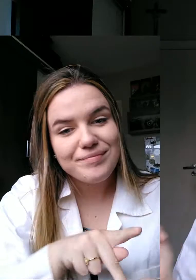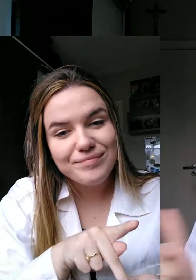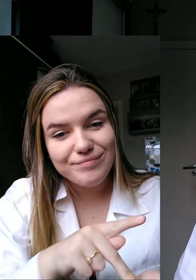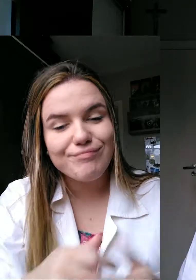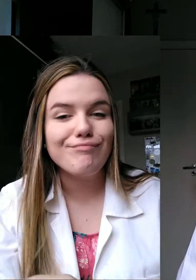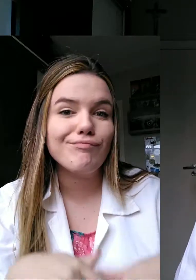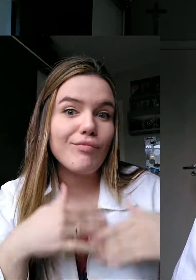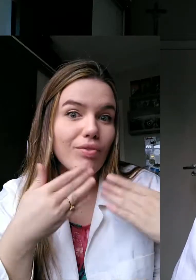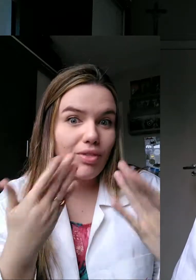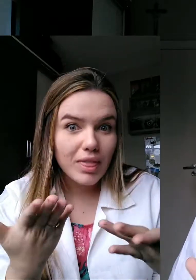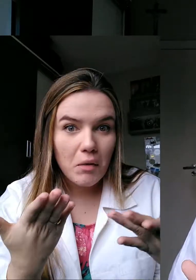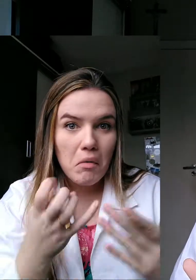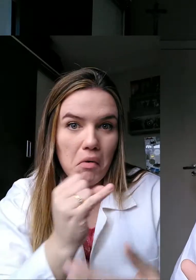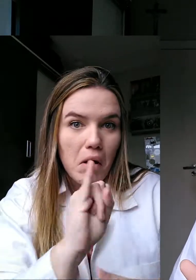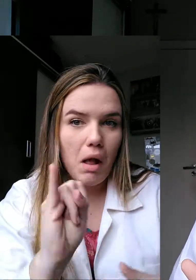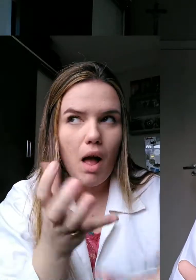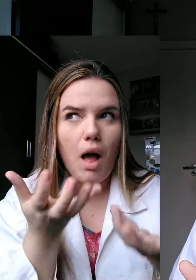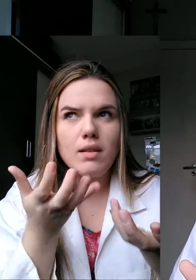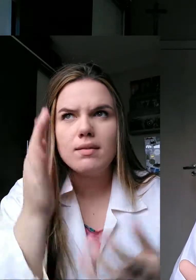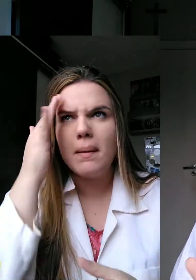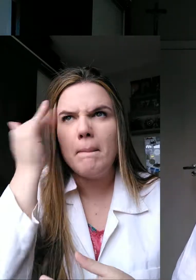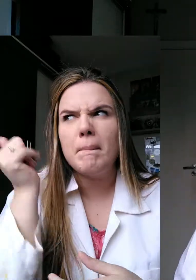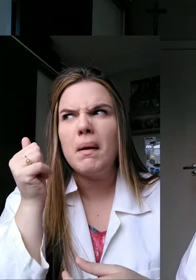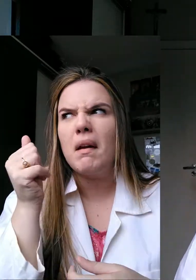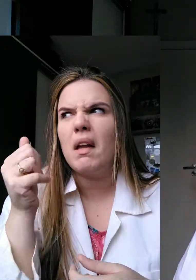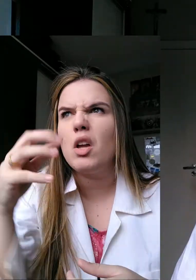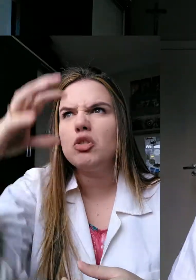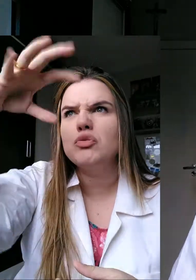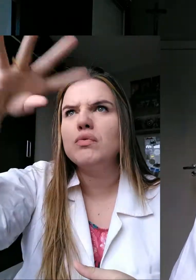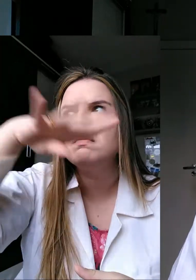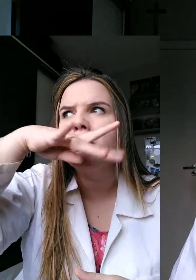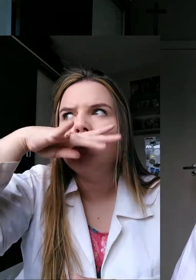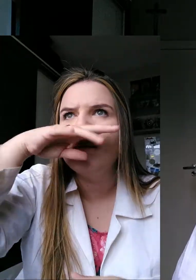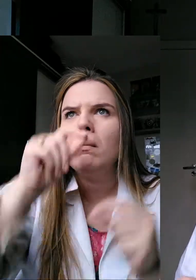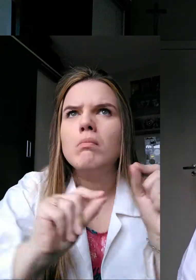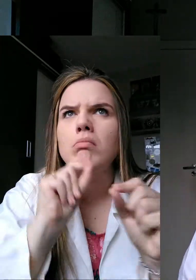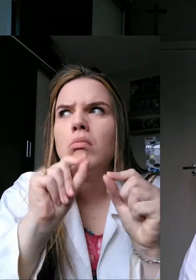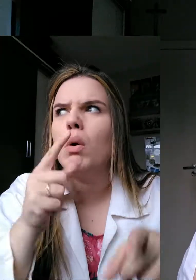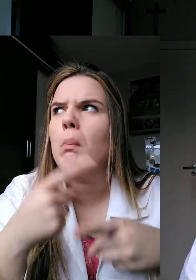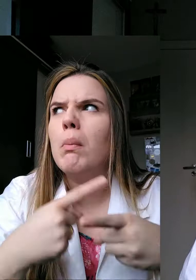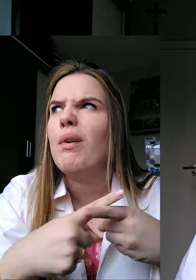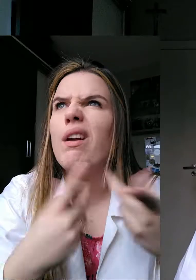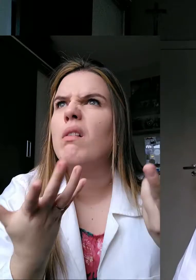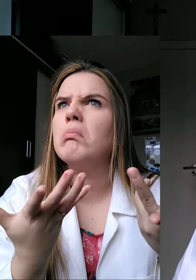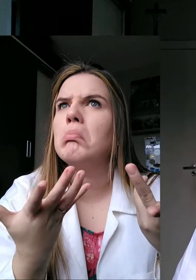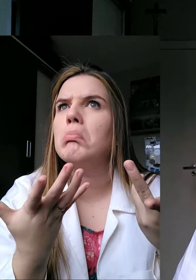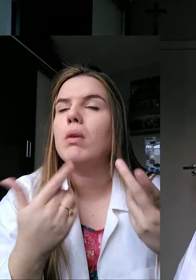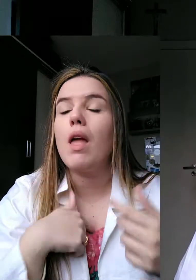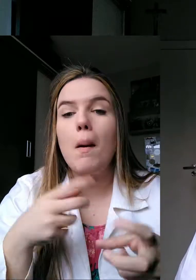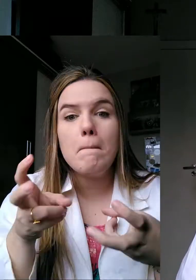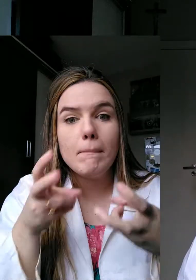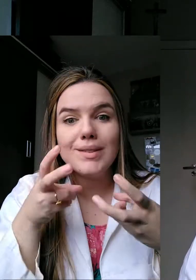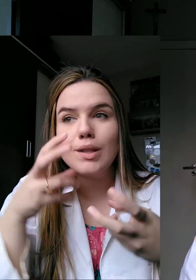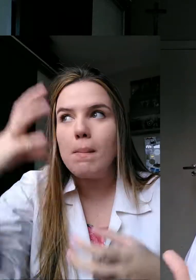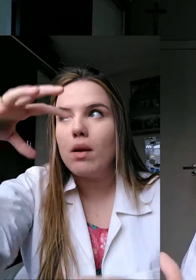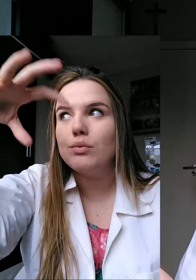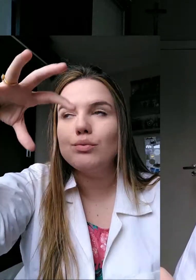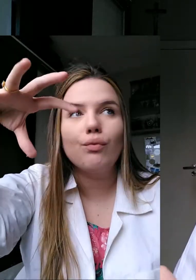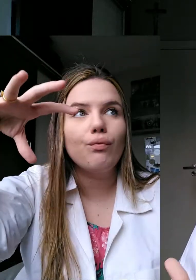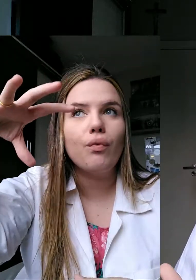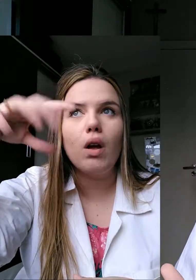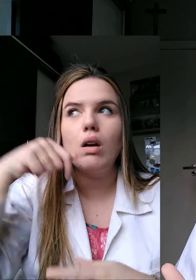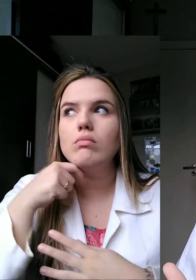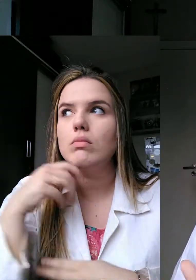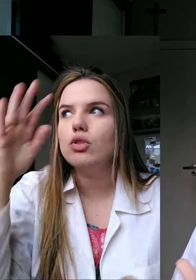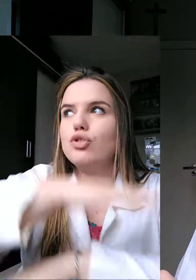sentiu o cheiro, a gente já sabe que vai chover. É ou não é verdade? É verdade, né? Então, gente, se você quer saber o que provoca esse cheiro, sim, eu estava